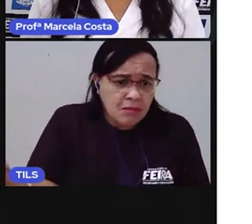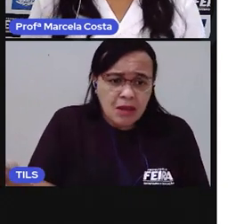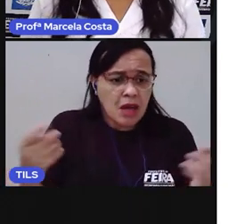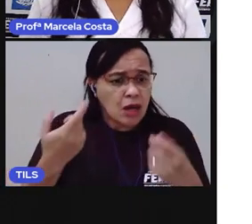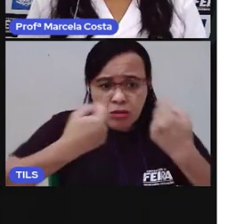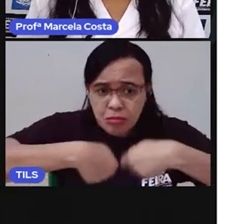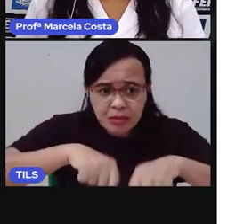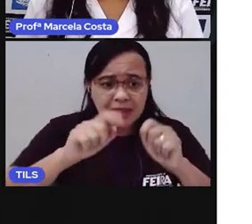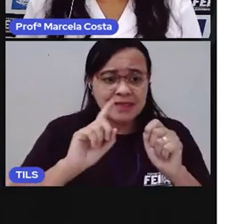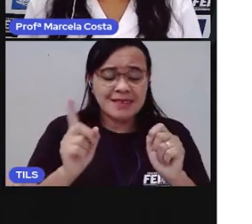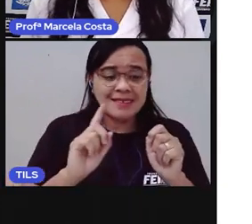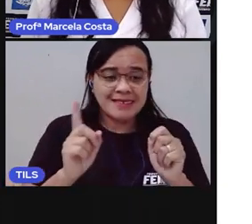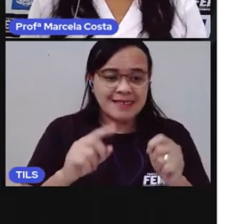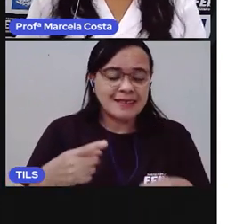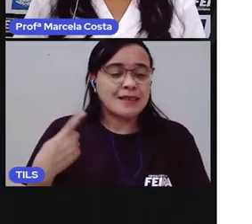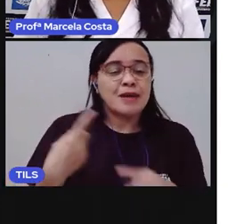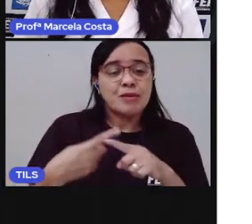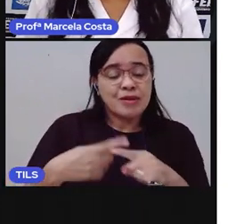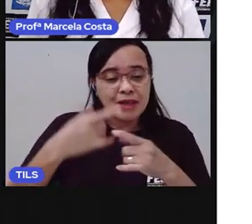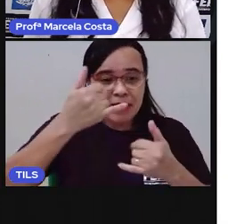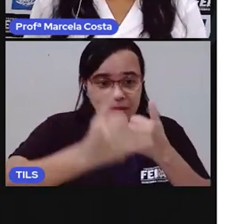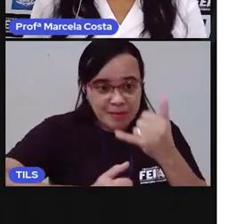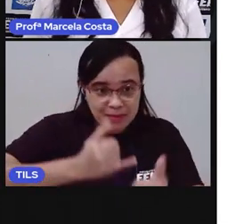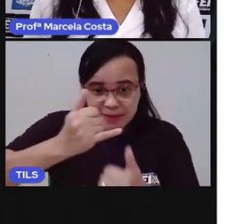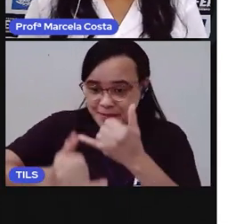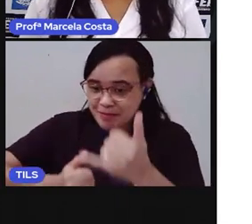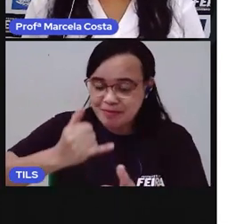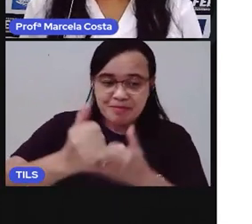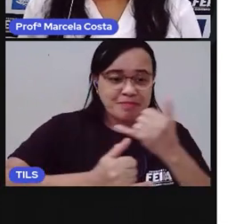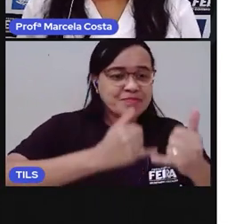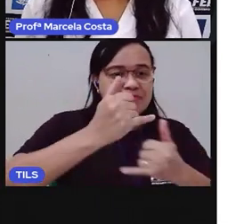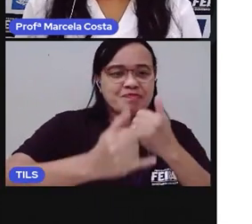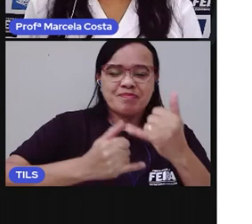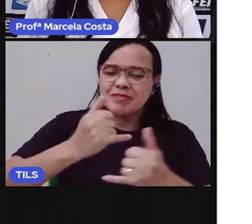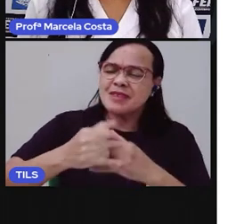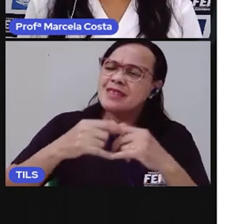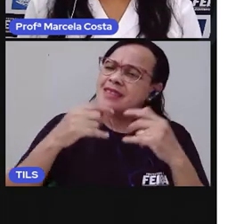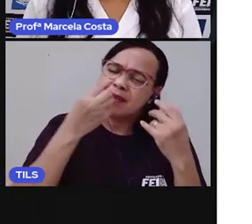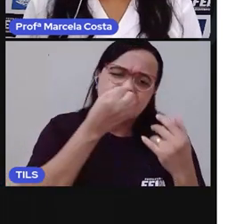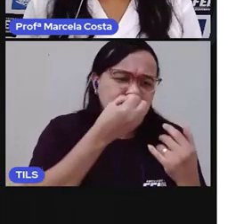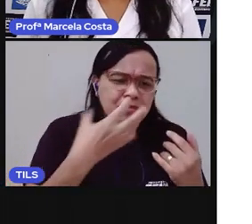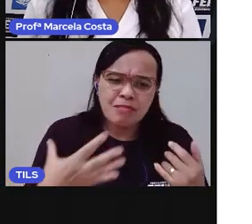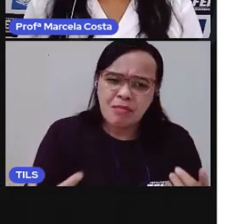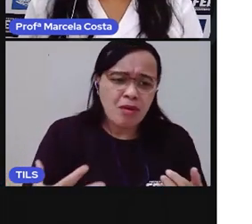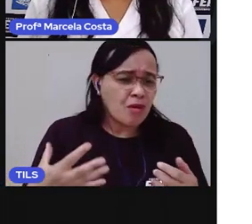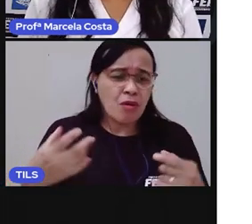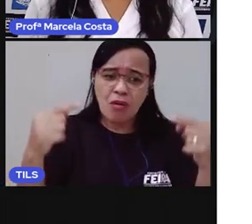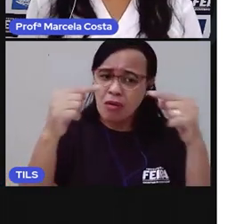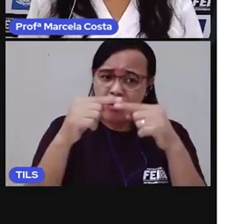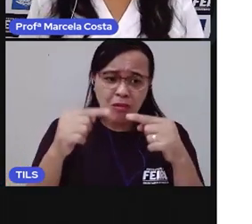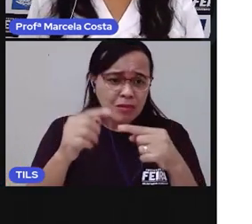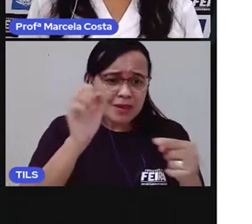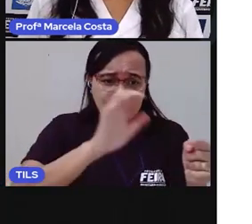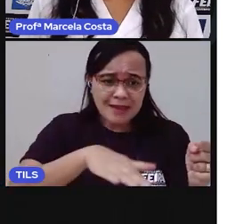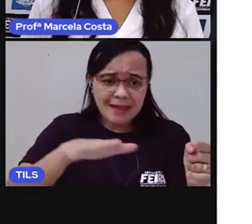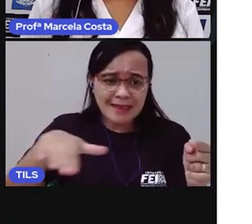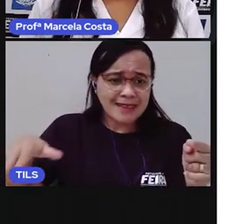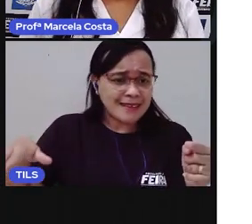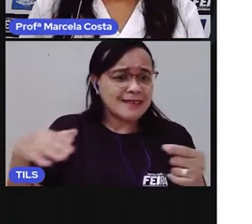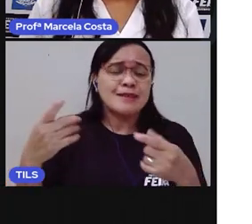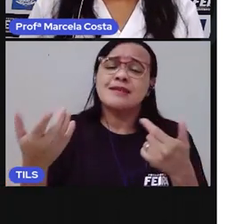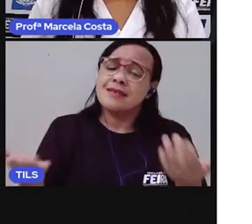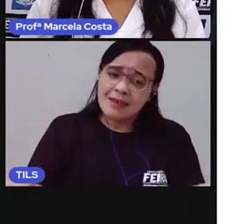por quê? Brincar e ir na brincadeira. Cair faz parte da brincadeira. Mas você pode criar algumas